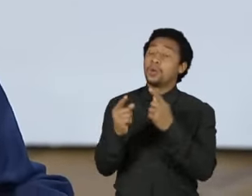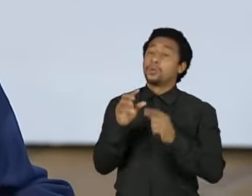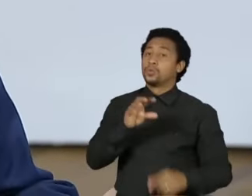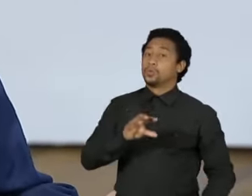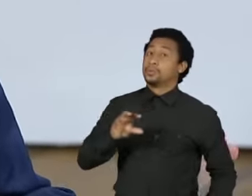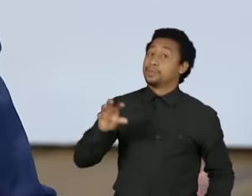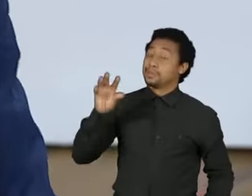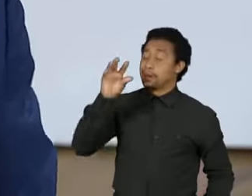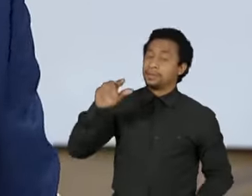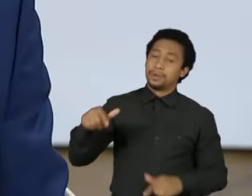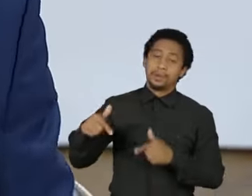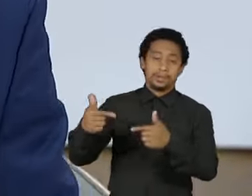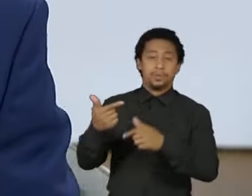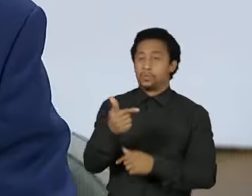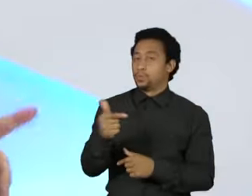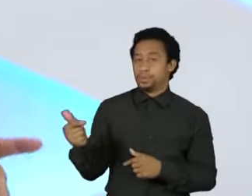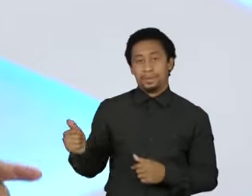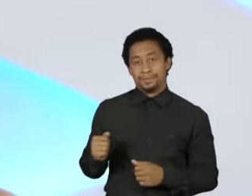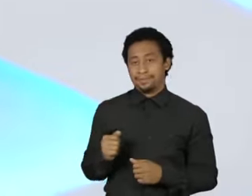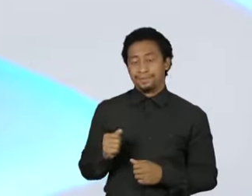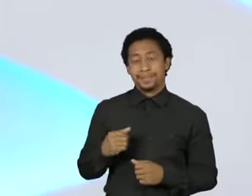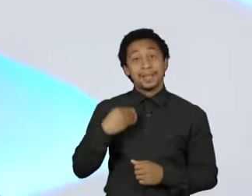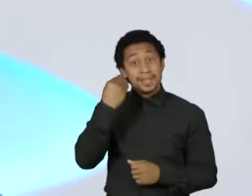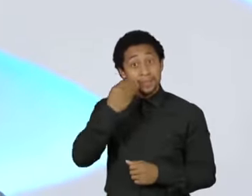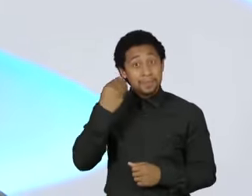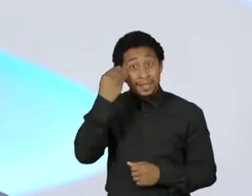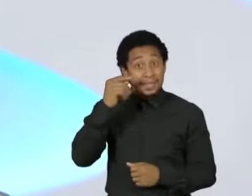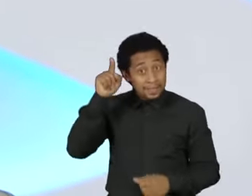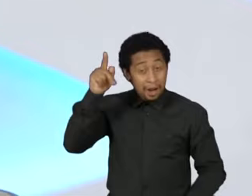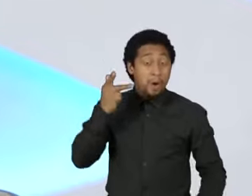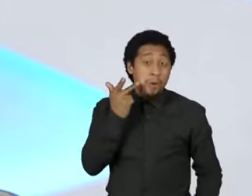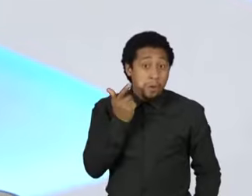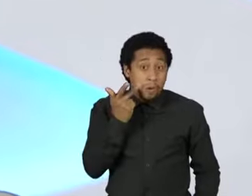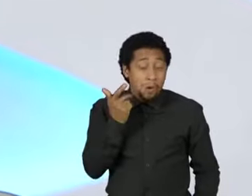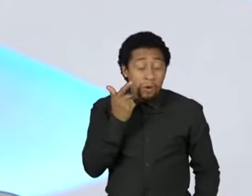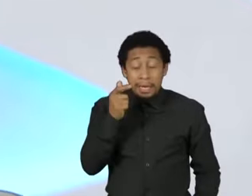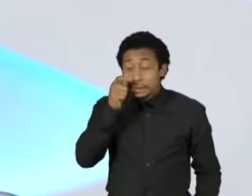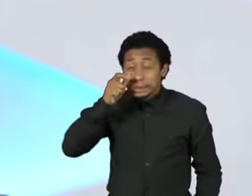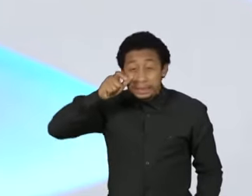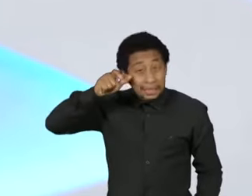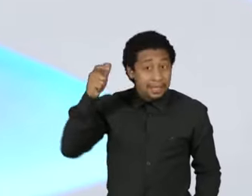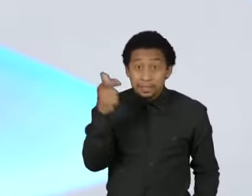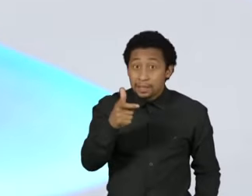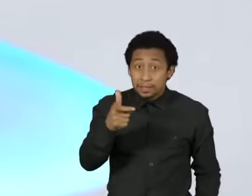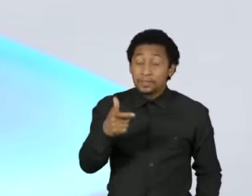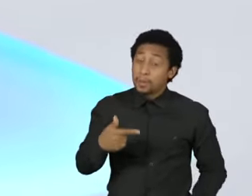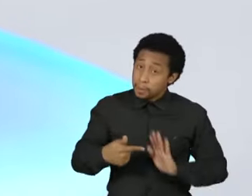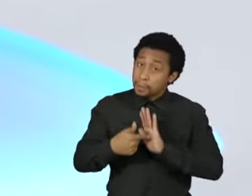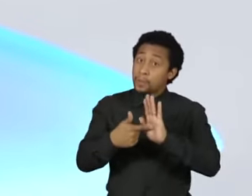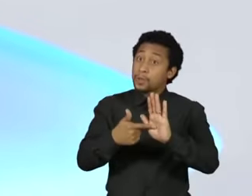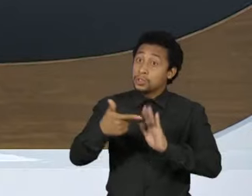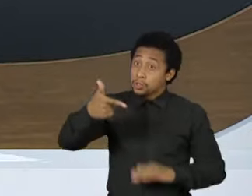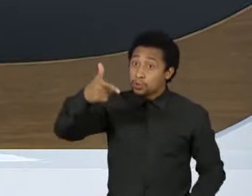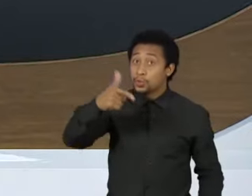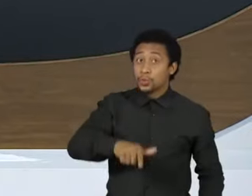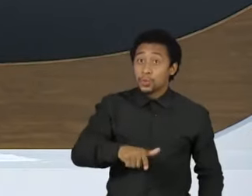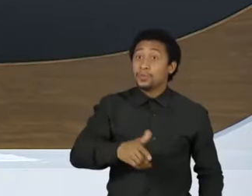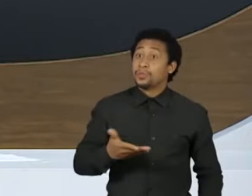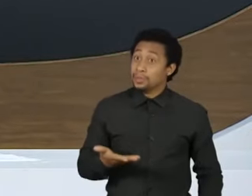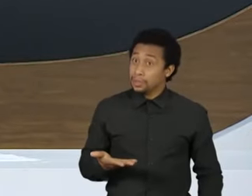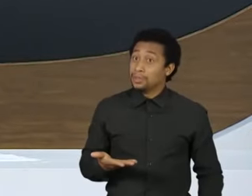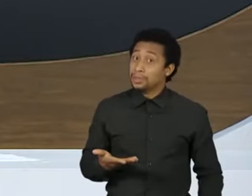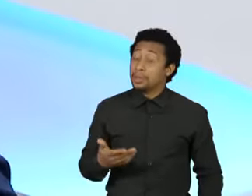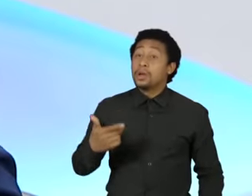não é feito. A experiência do Ceará é muito interessante, porque ela repete a experiência do Espírito Santo em